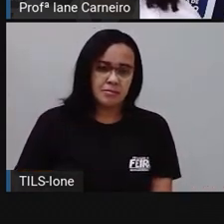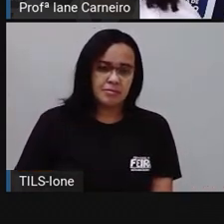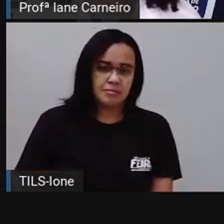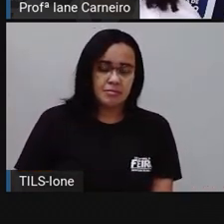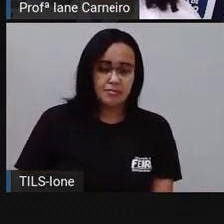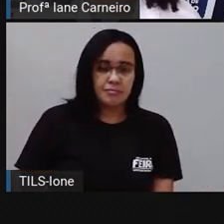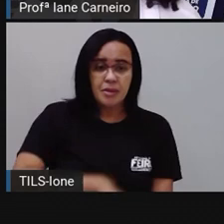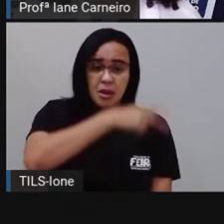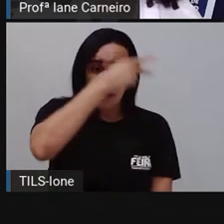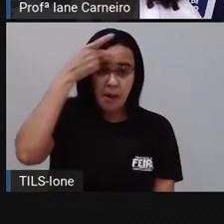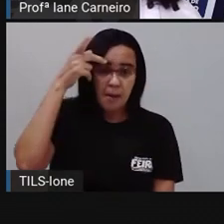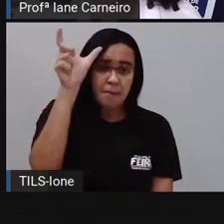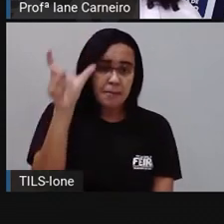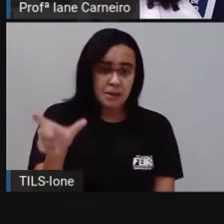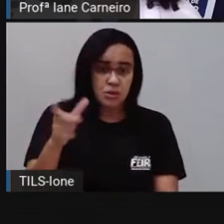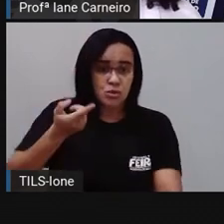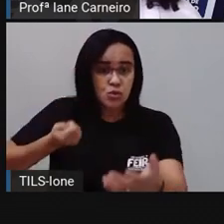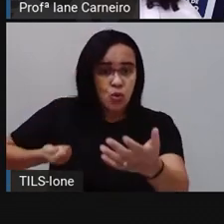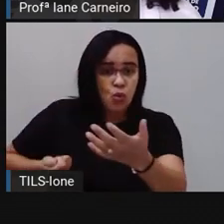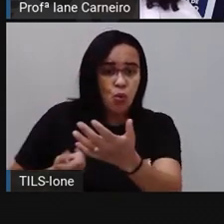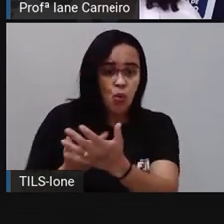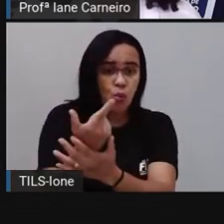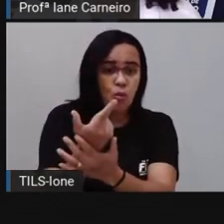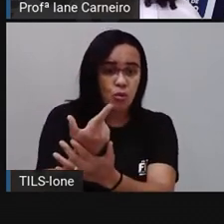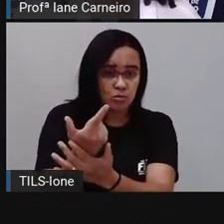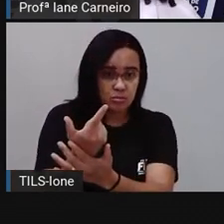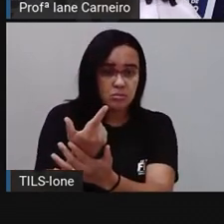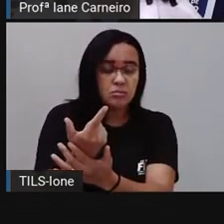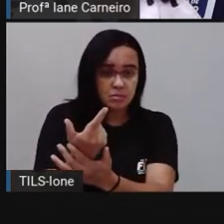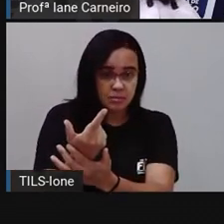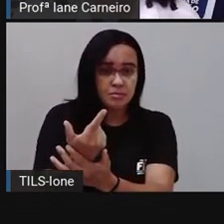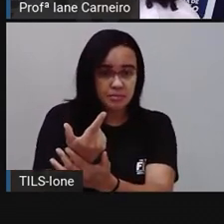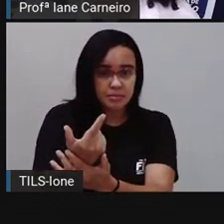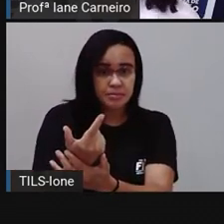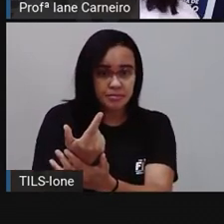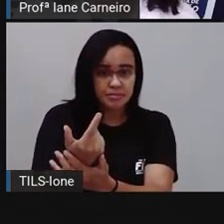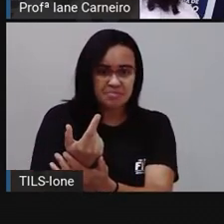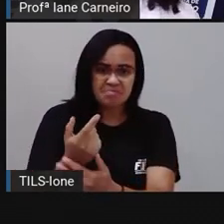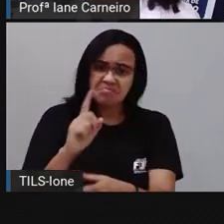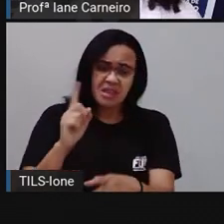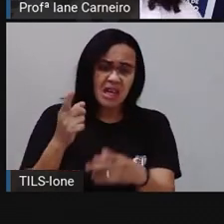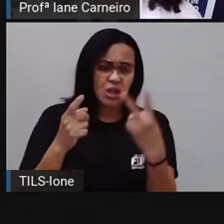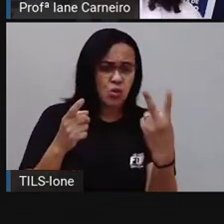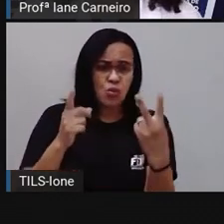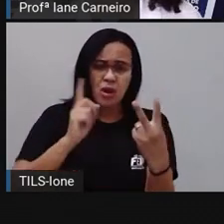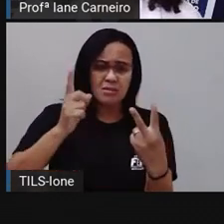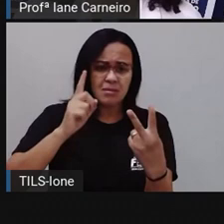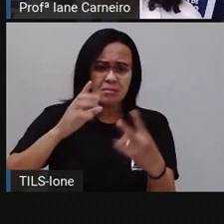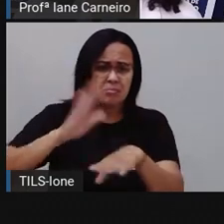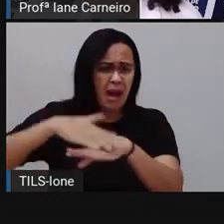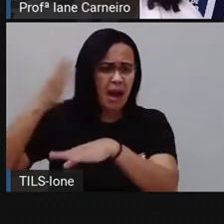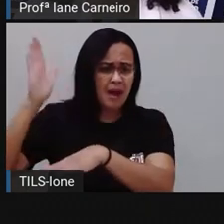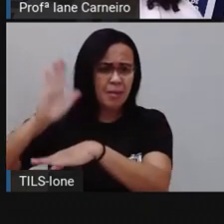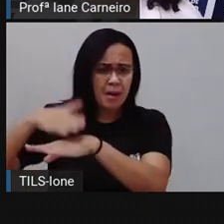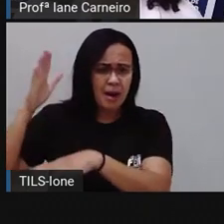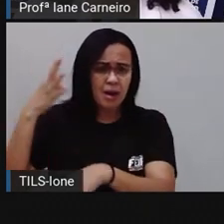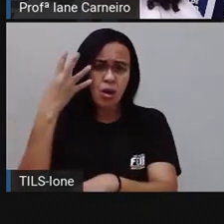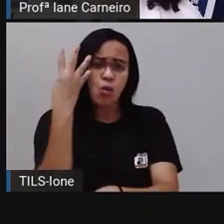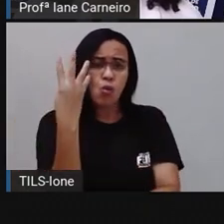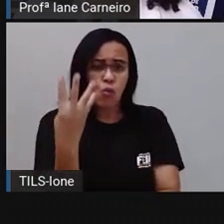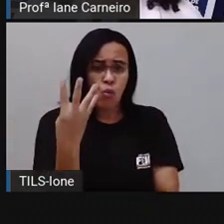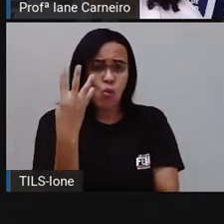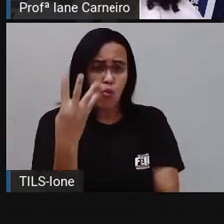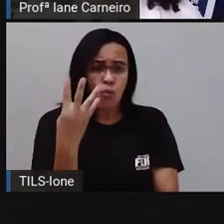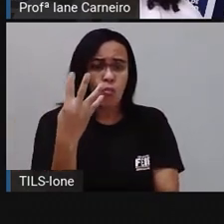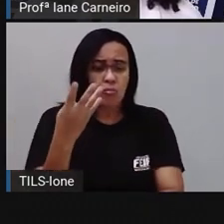Vou apagar esse igual. Se no caso o cliente quiser comprar, ó, ao invés de comprar duas, ele quiser comprar uma,